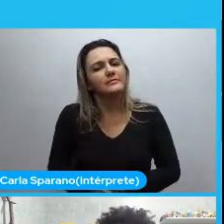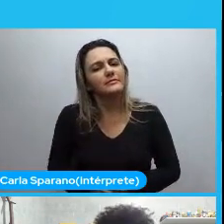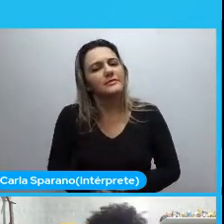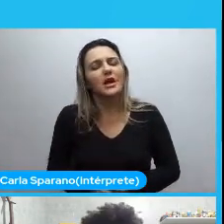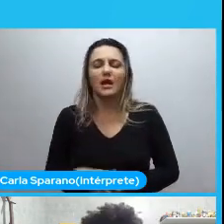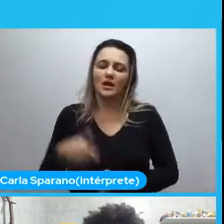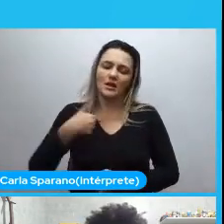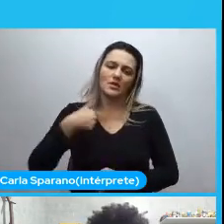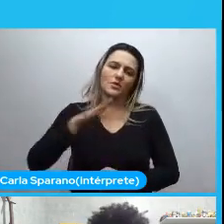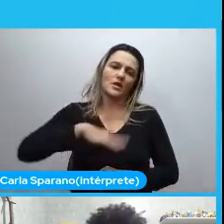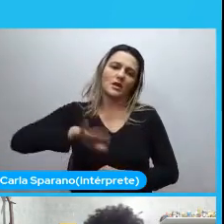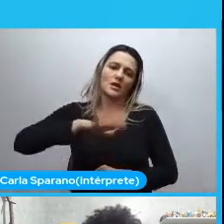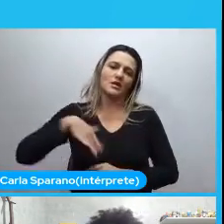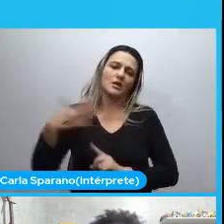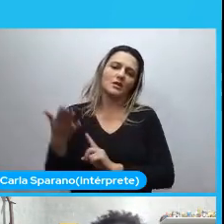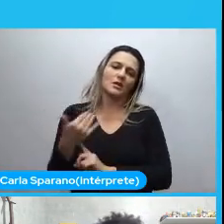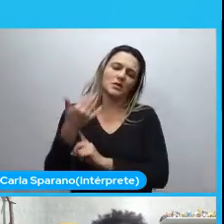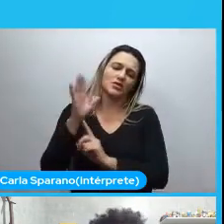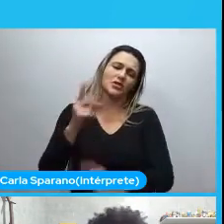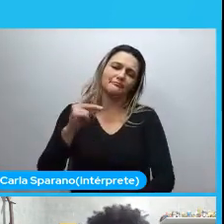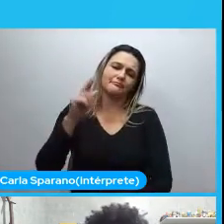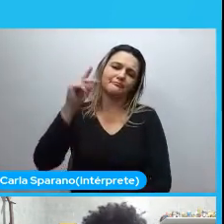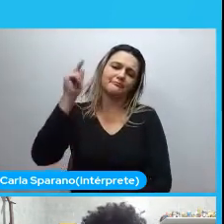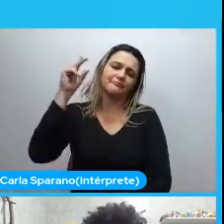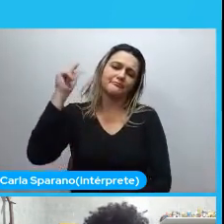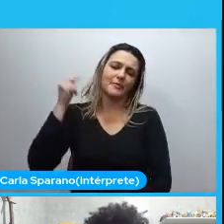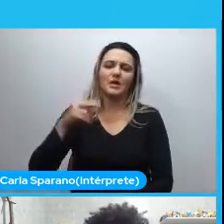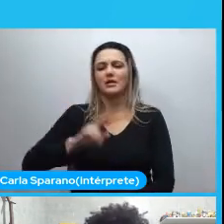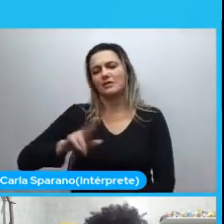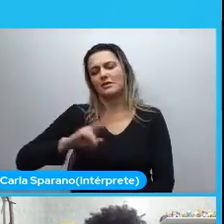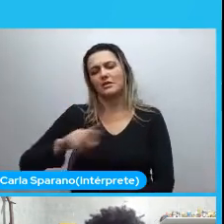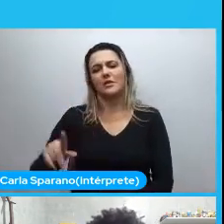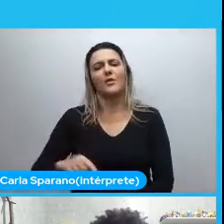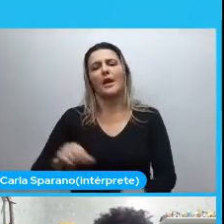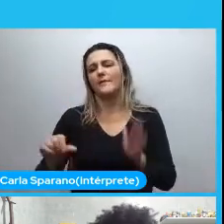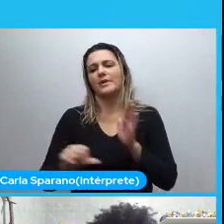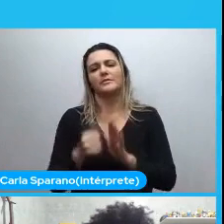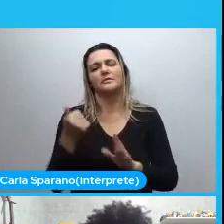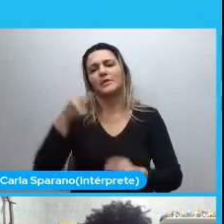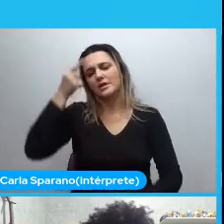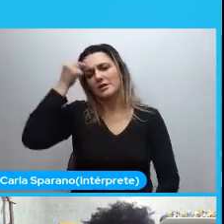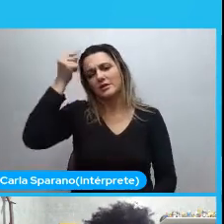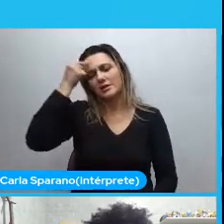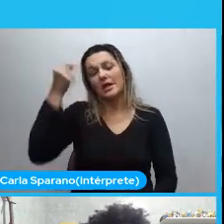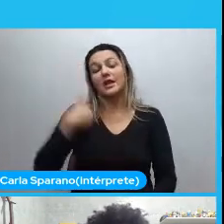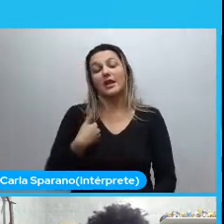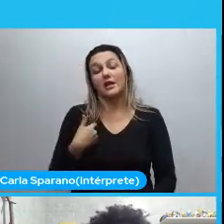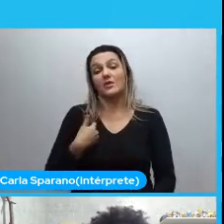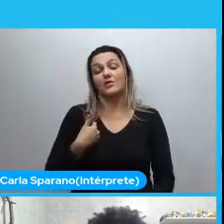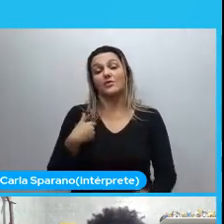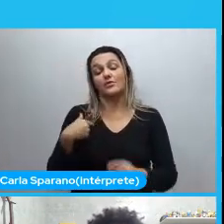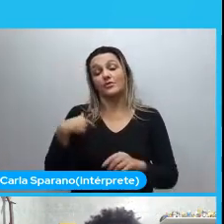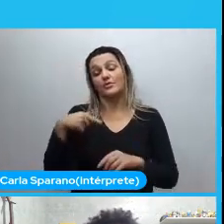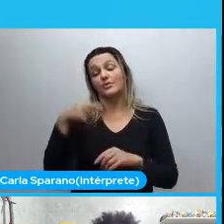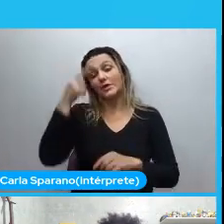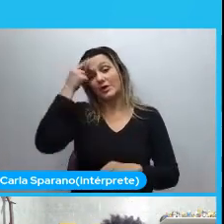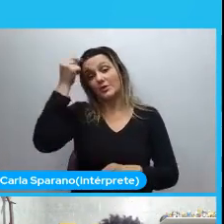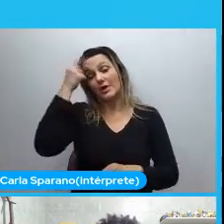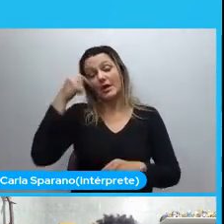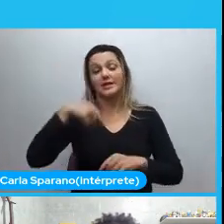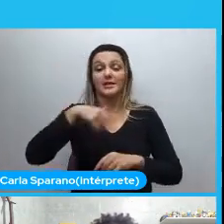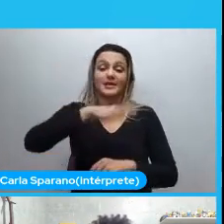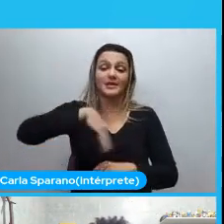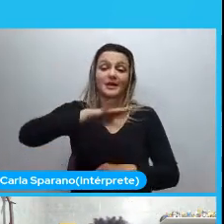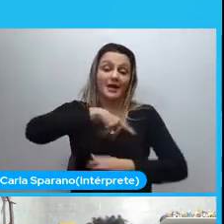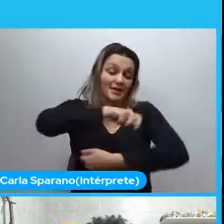tecnologia. Há bastante tempo. Essa não é minha primeira graduação. Sou graduada em gastronomia. Agora dizendo para um milhão de pessoas.